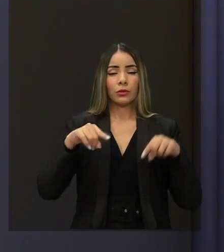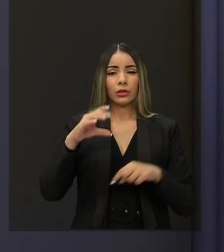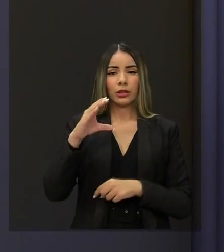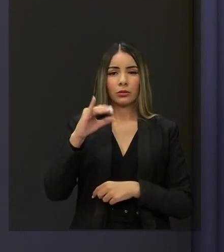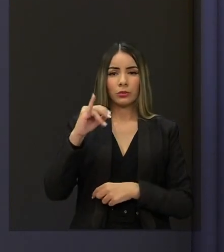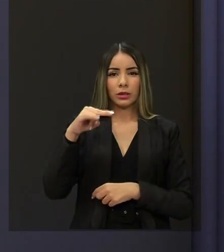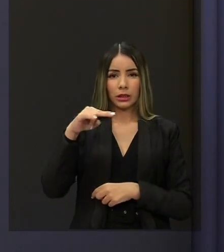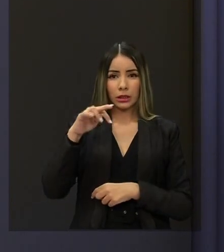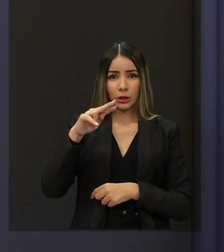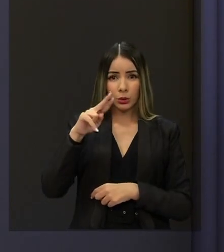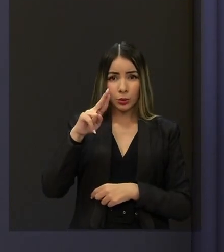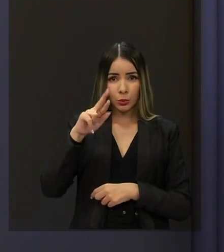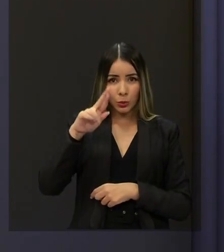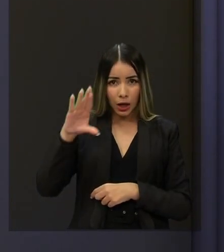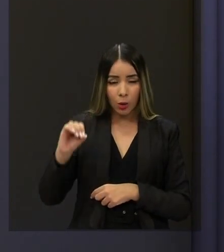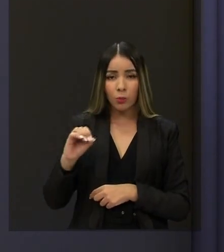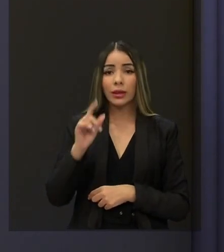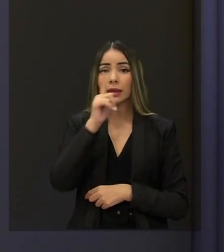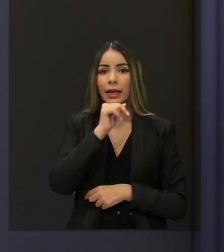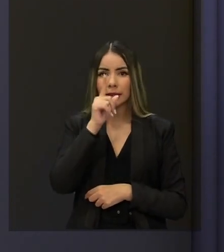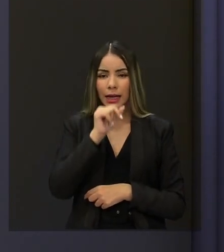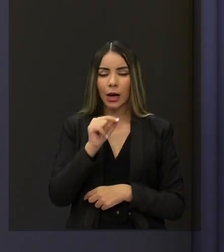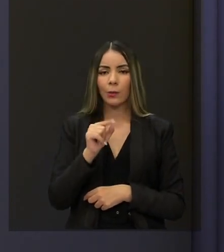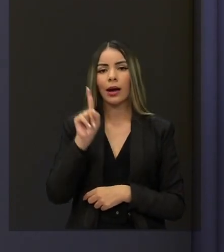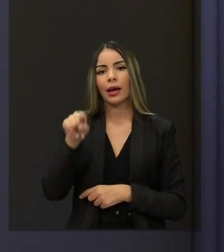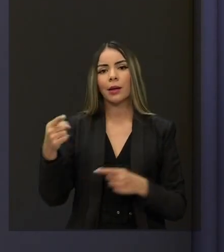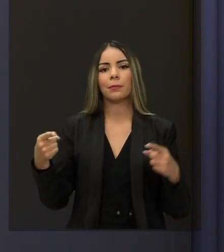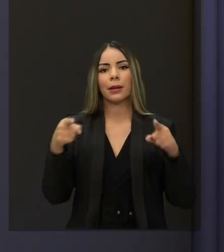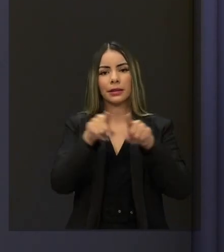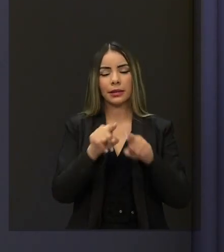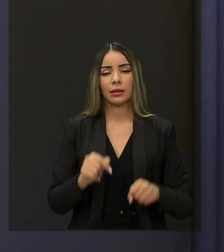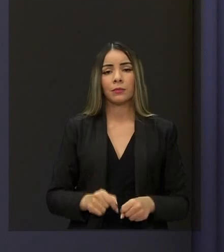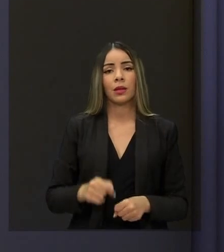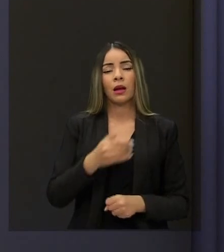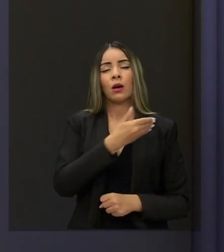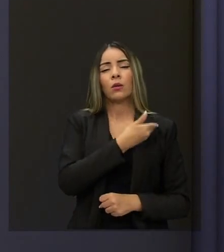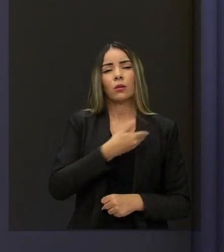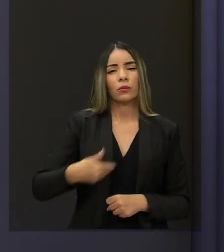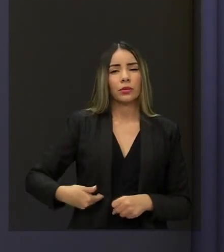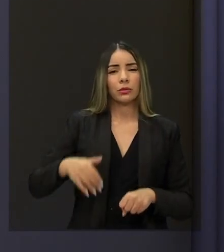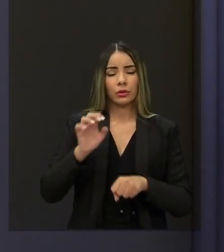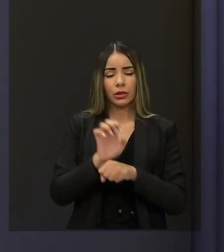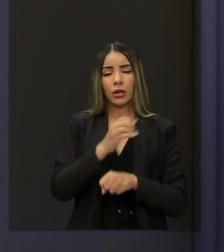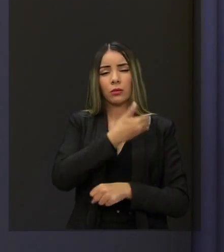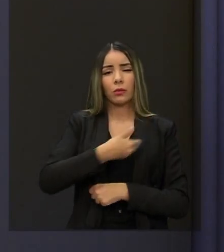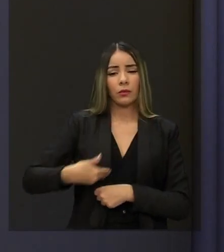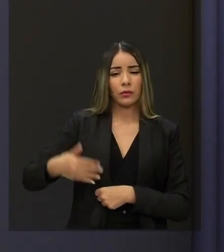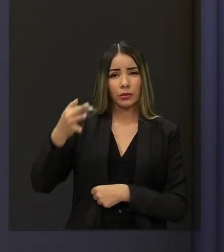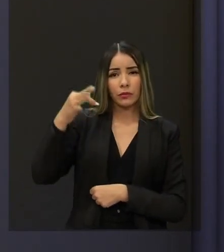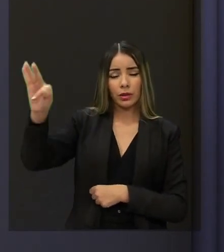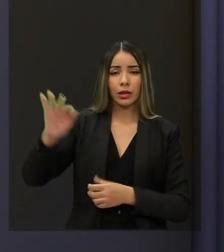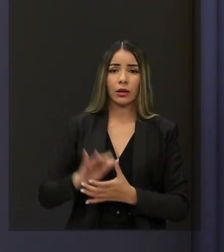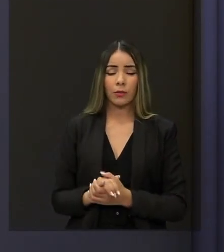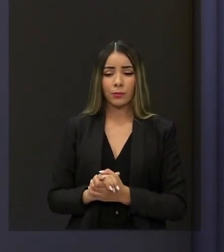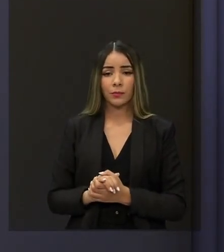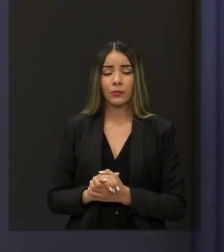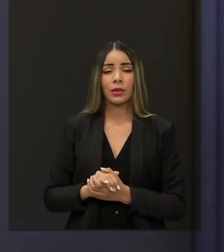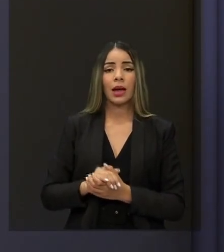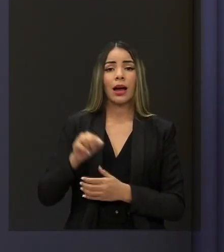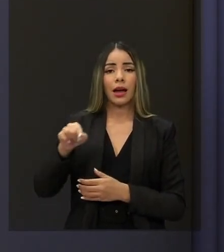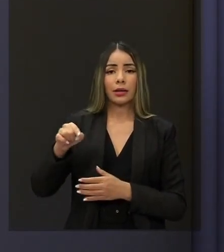governo do Estado com o governo federal. A transposição do São Francisco uma obra do governo federal,